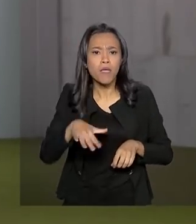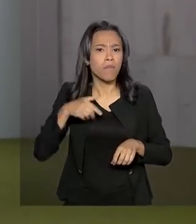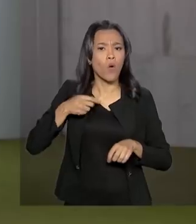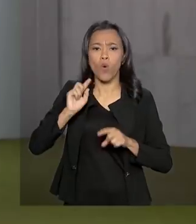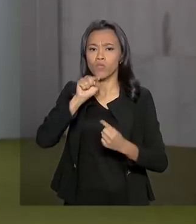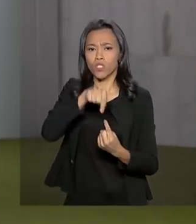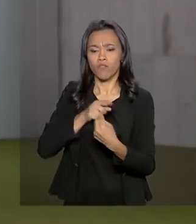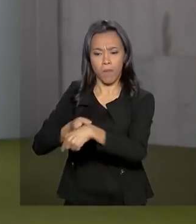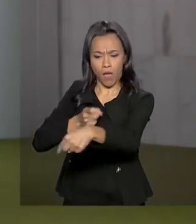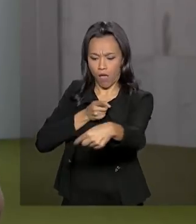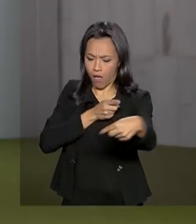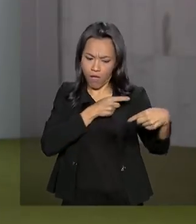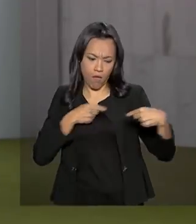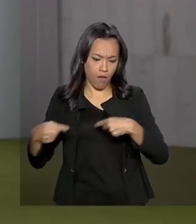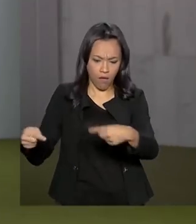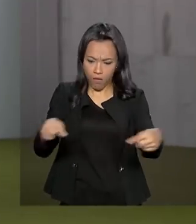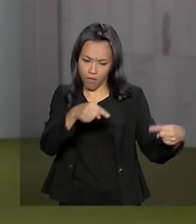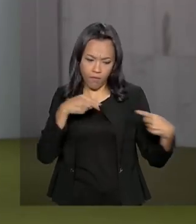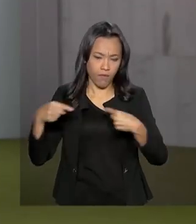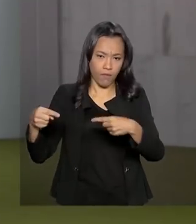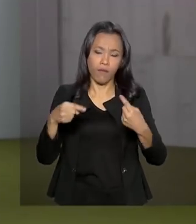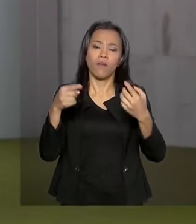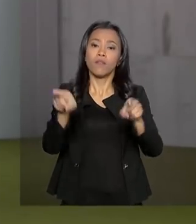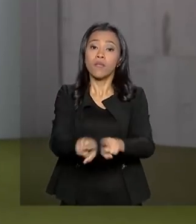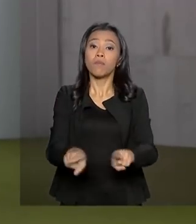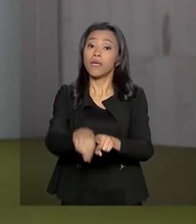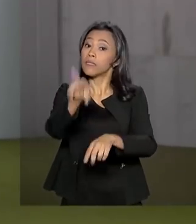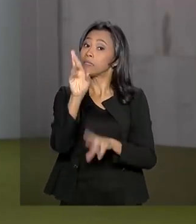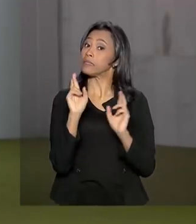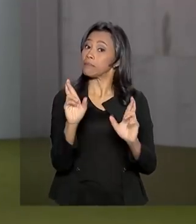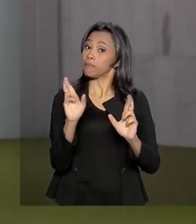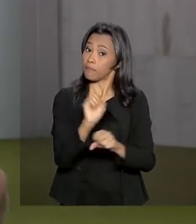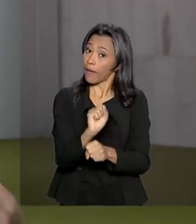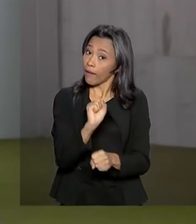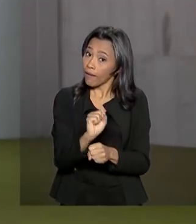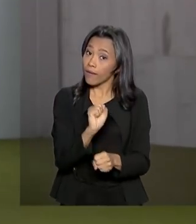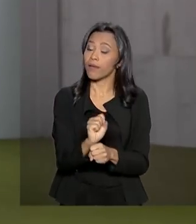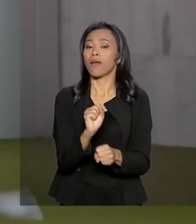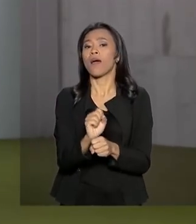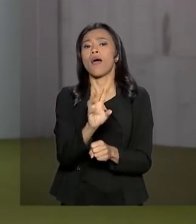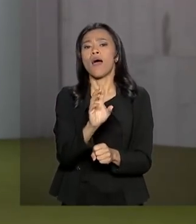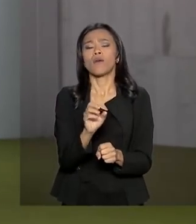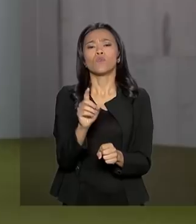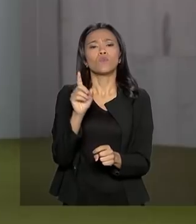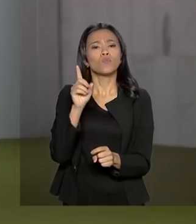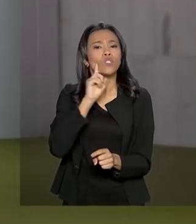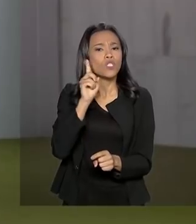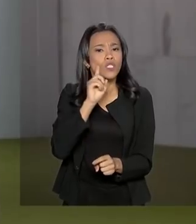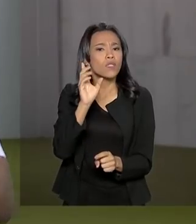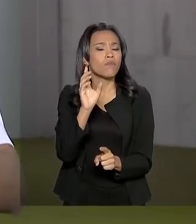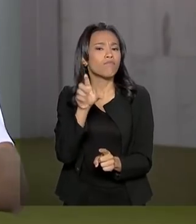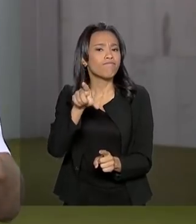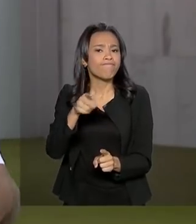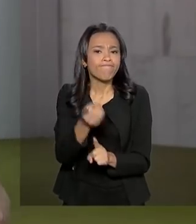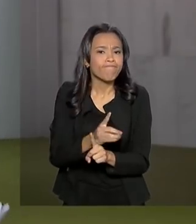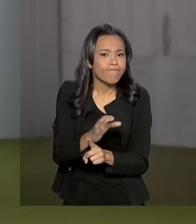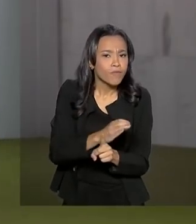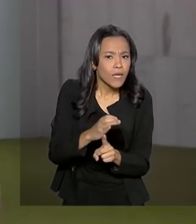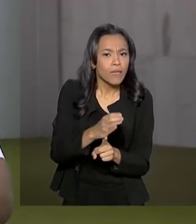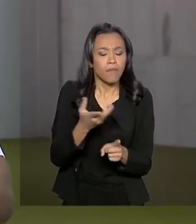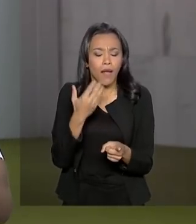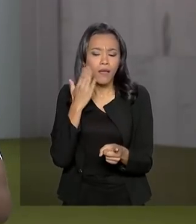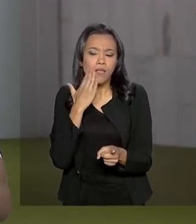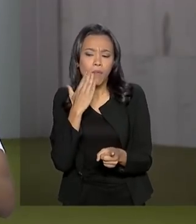a Previdência. A gente espera também que saiam as datas prévias para discussão e votação da pauta e como a